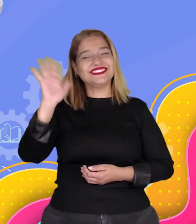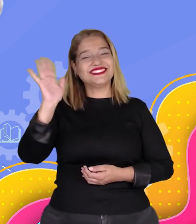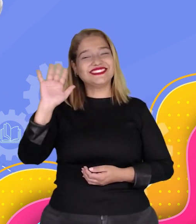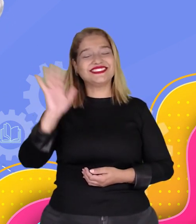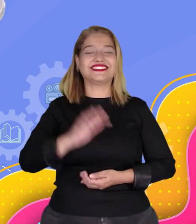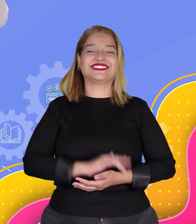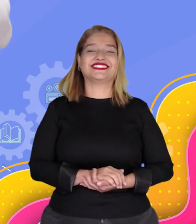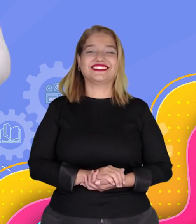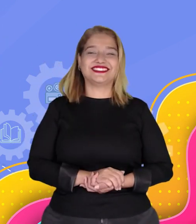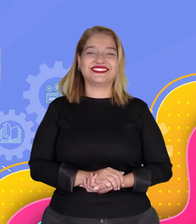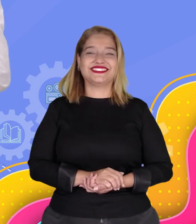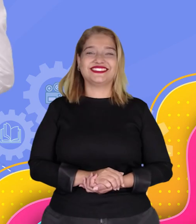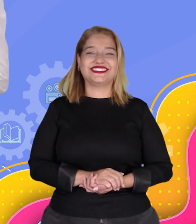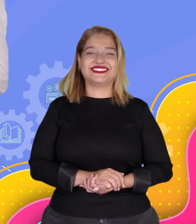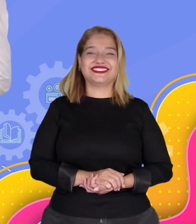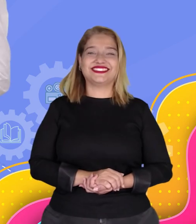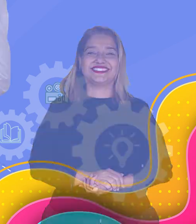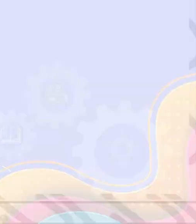Tchau, gente.